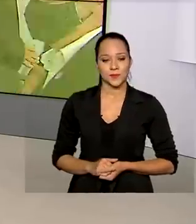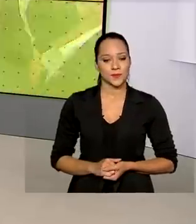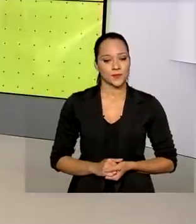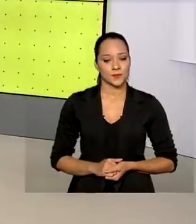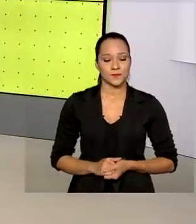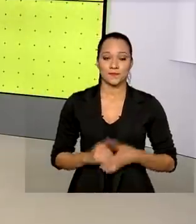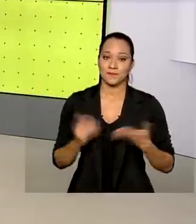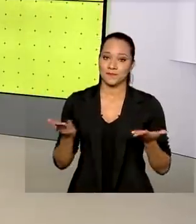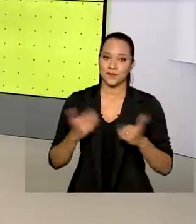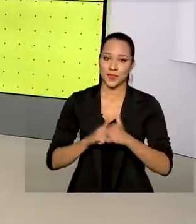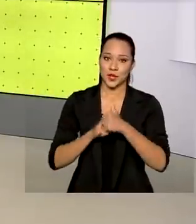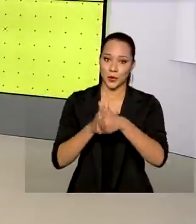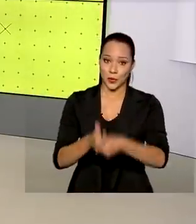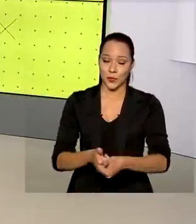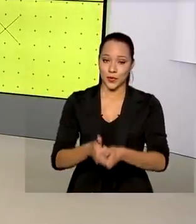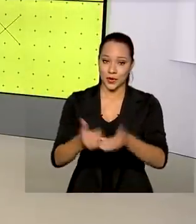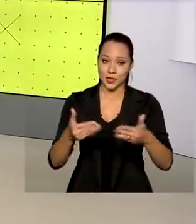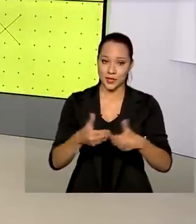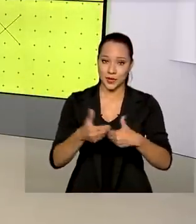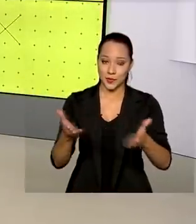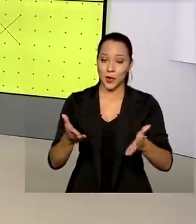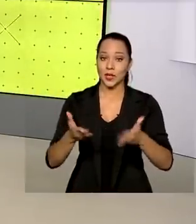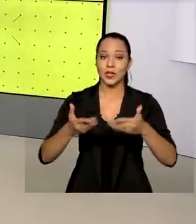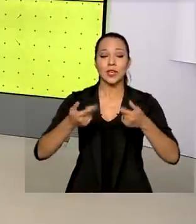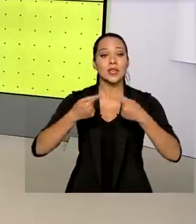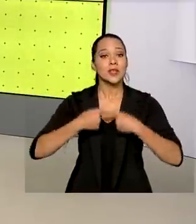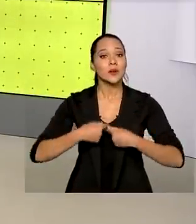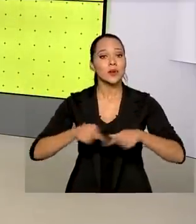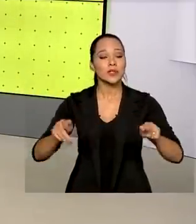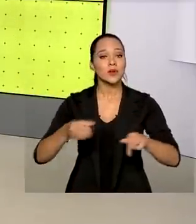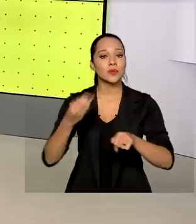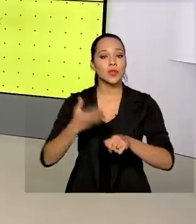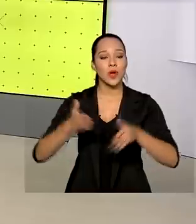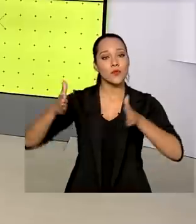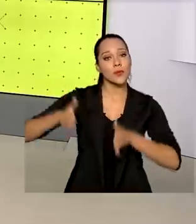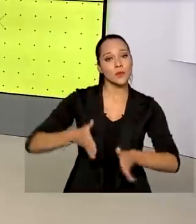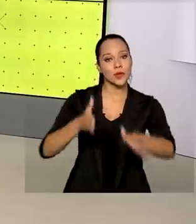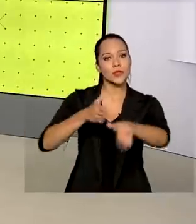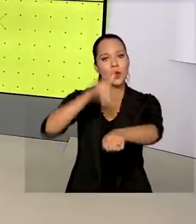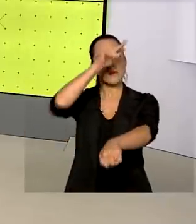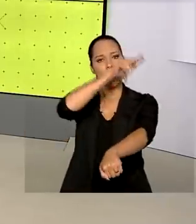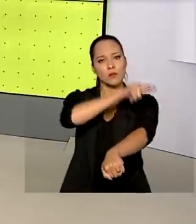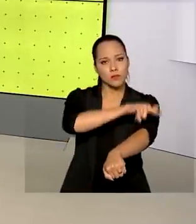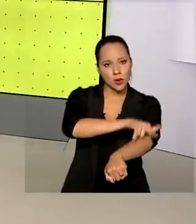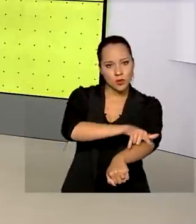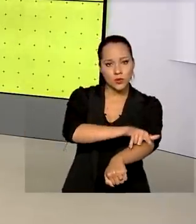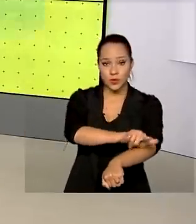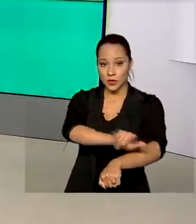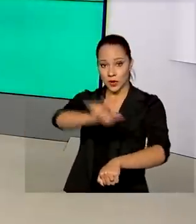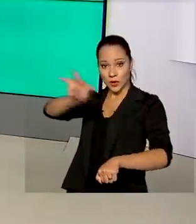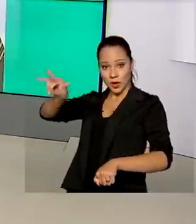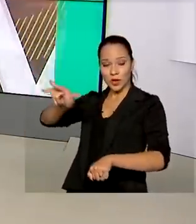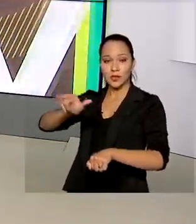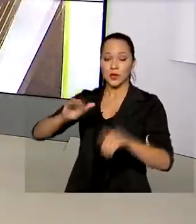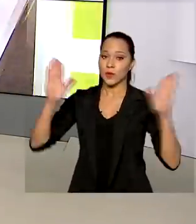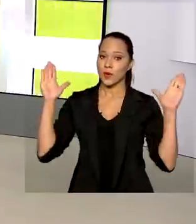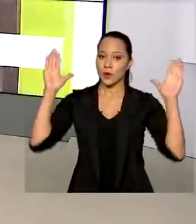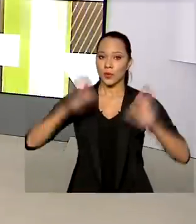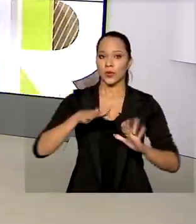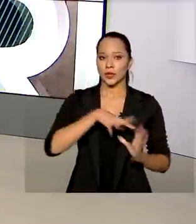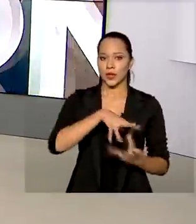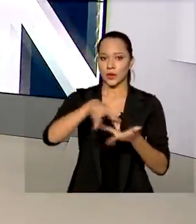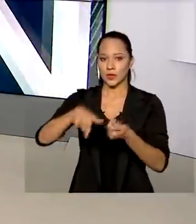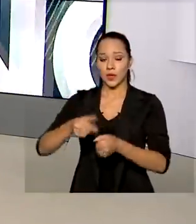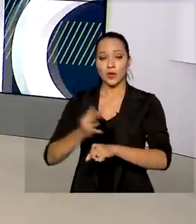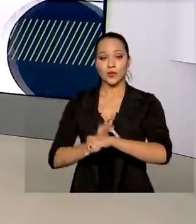Você acompanhou a cerimônia de inauguração da nova pista para pousos e decolagens do Aeroporto Internacional de